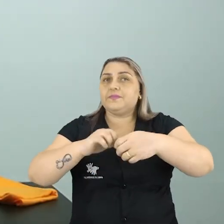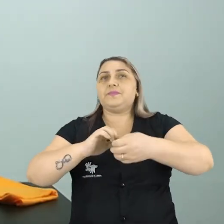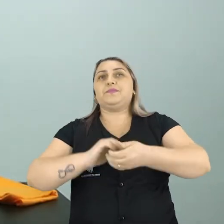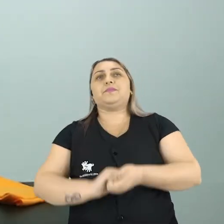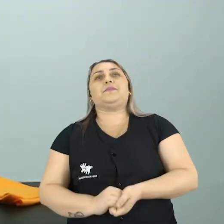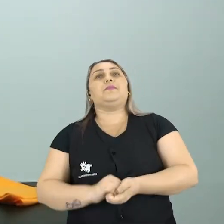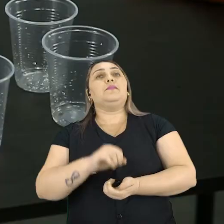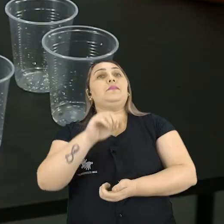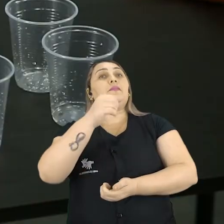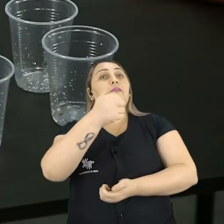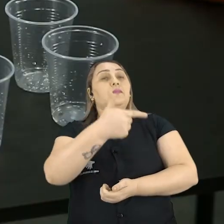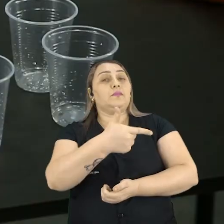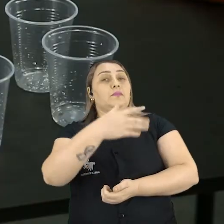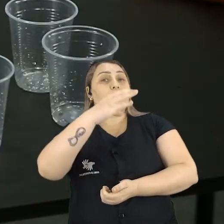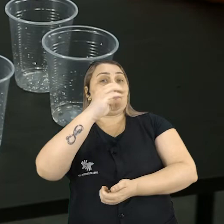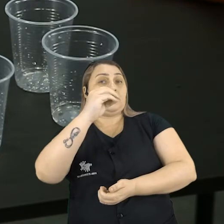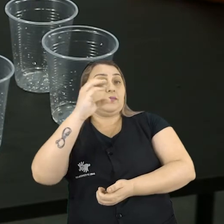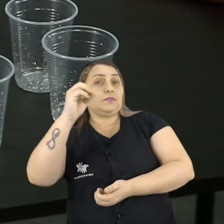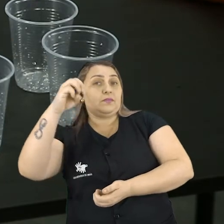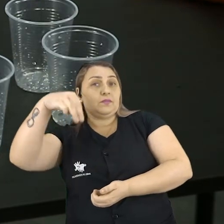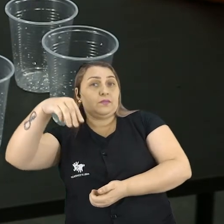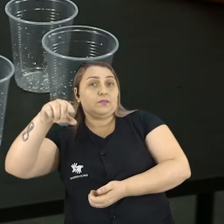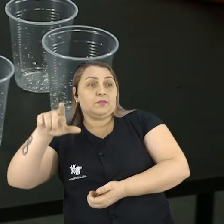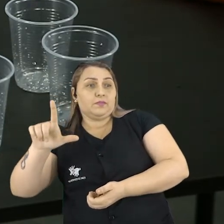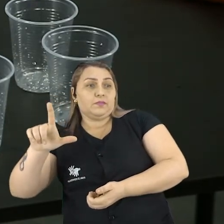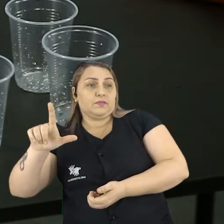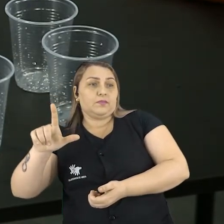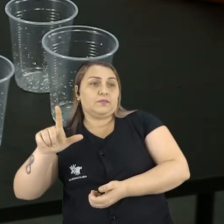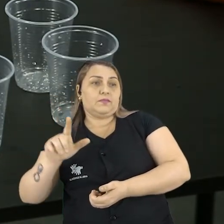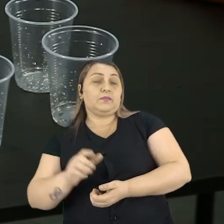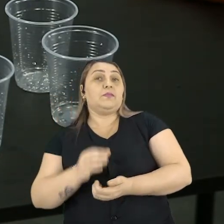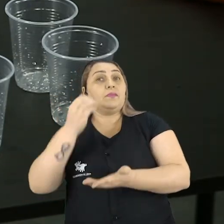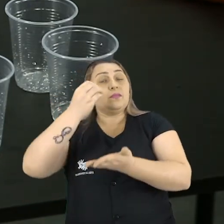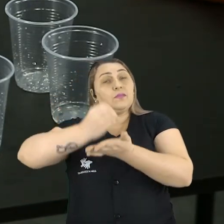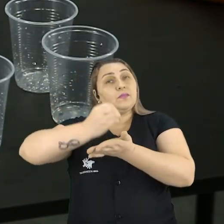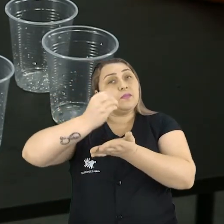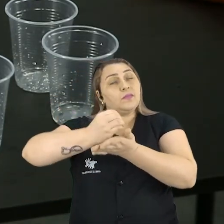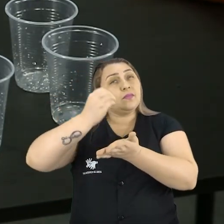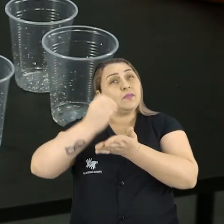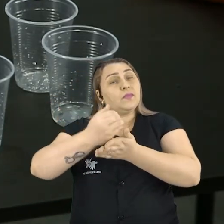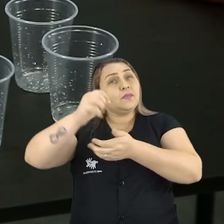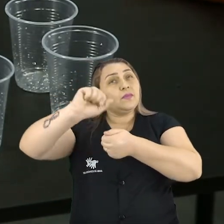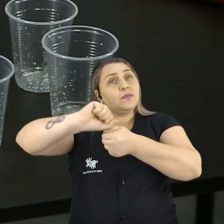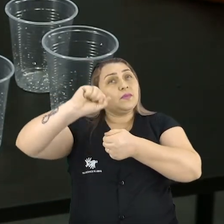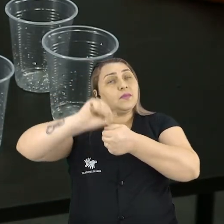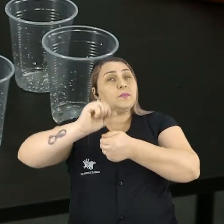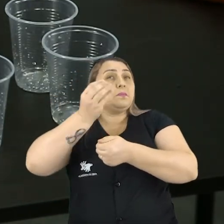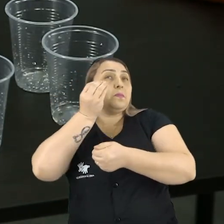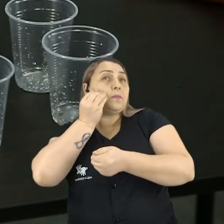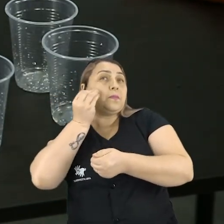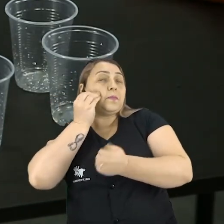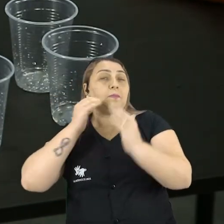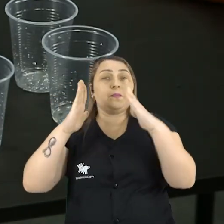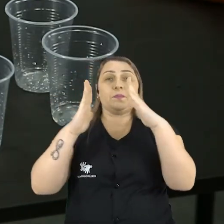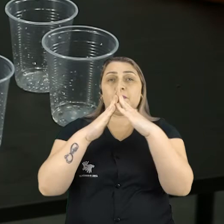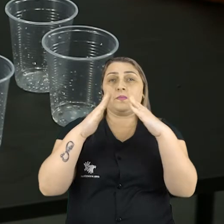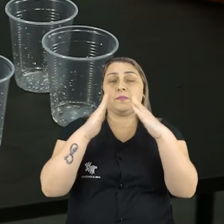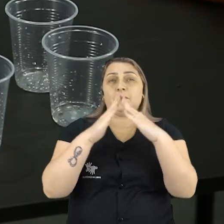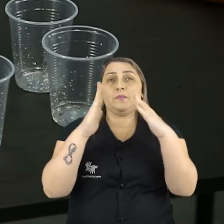200 ml Esses copinhos, se você for fazer essa experiência em casa